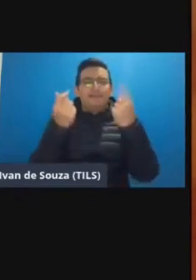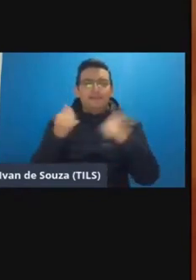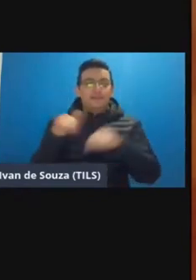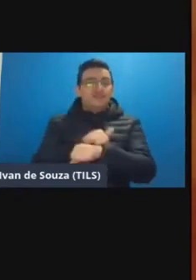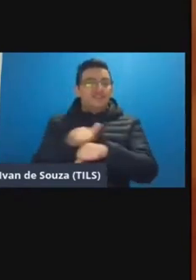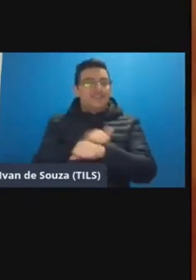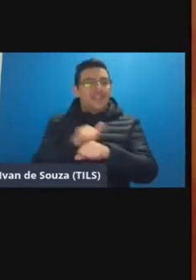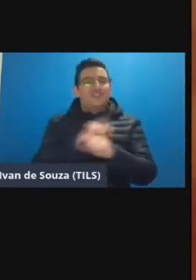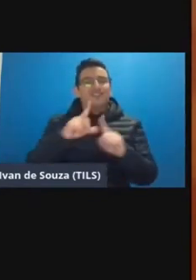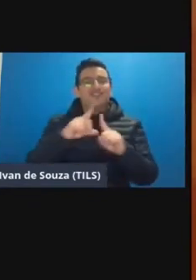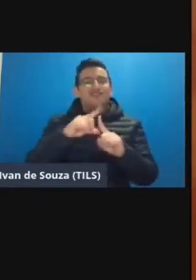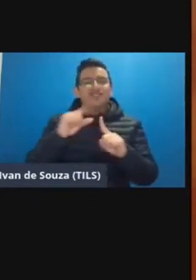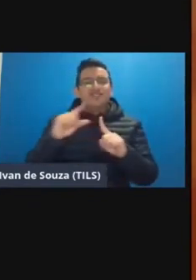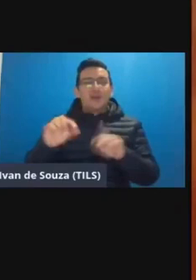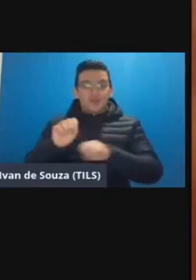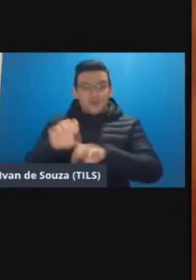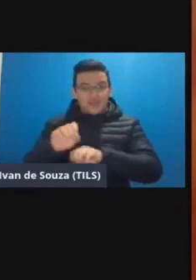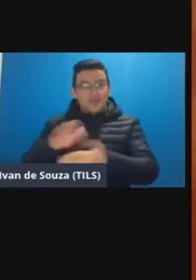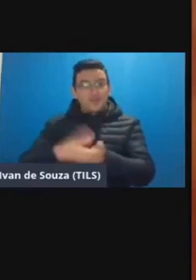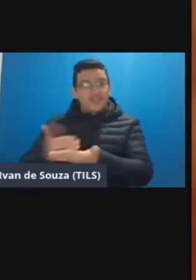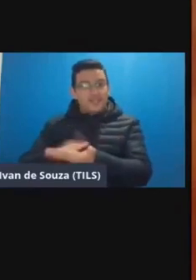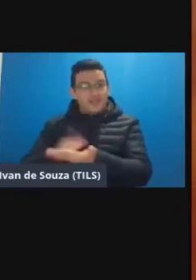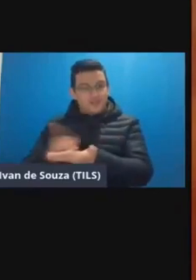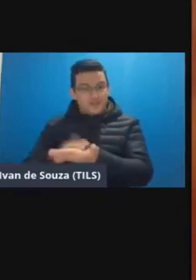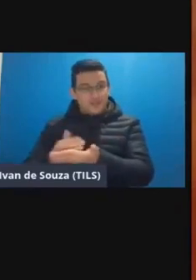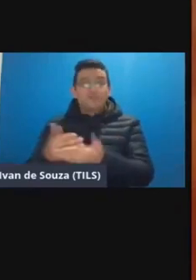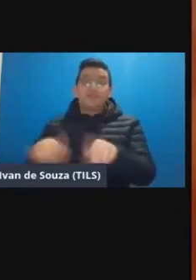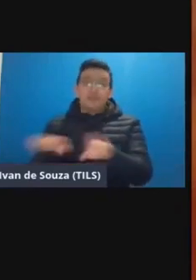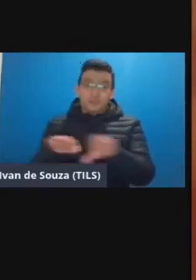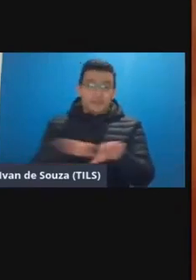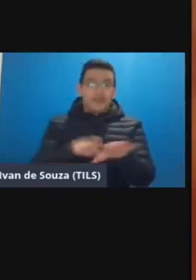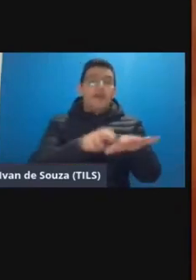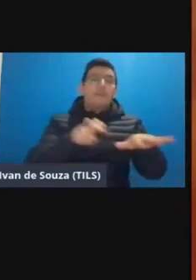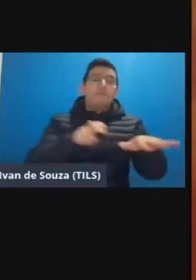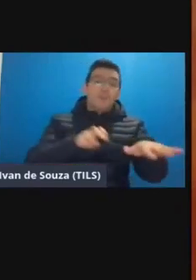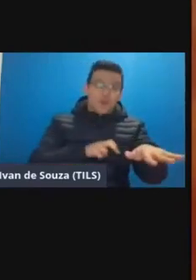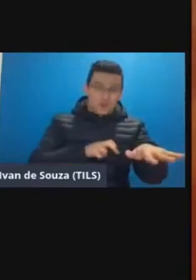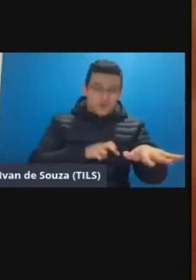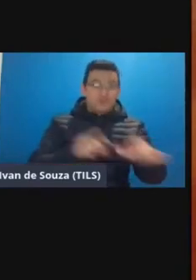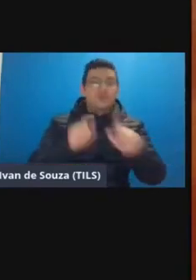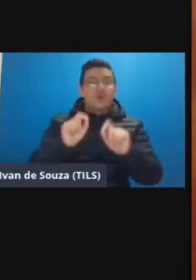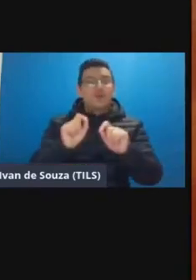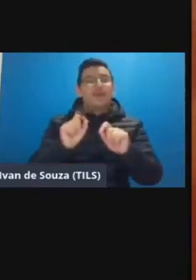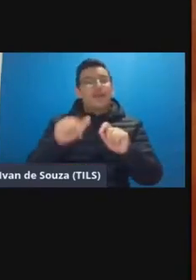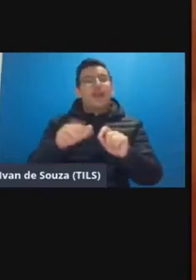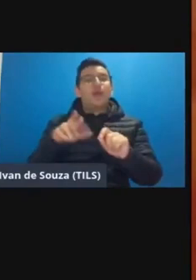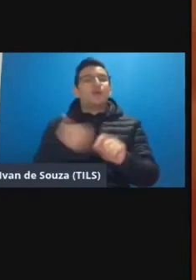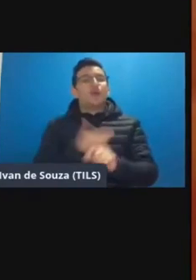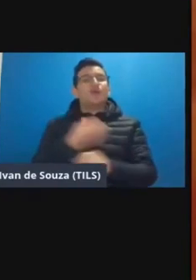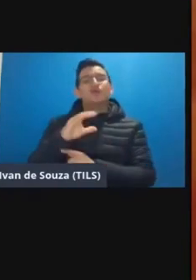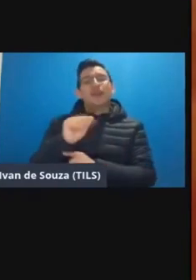digitais para o ensino híbrido é e porque não para o ensino remoto e são os catálogos é o nosso